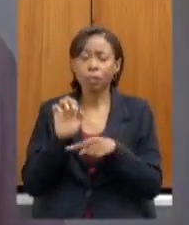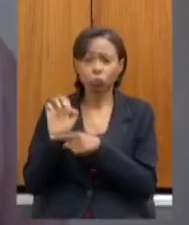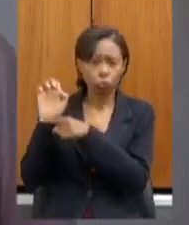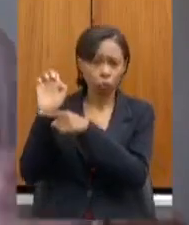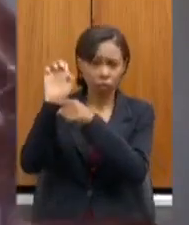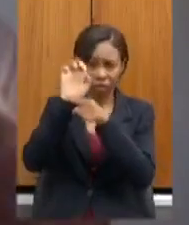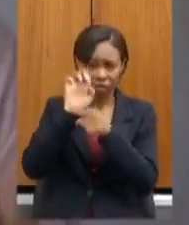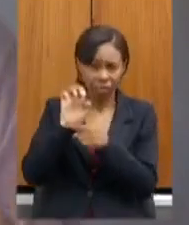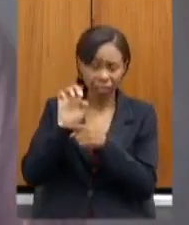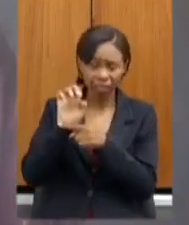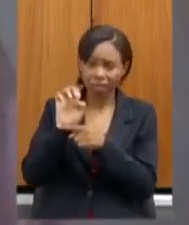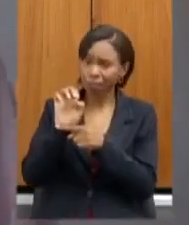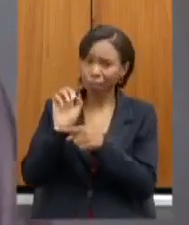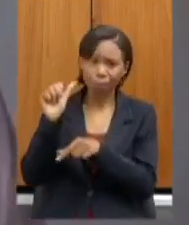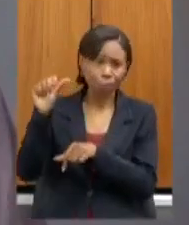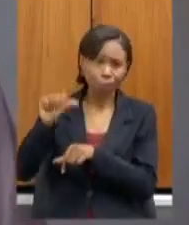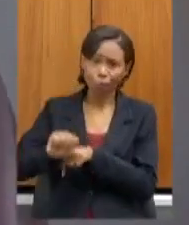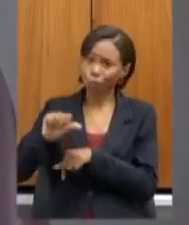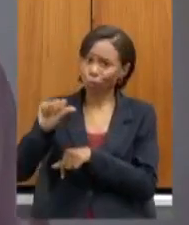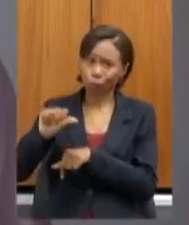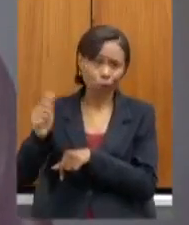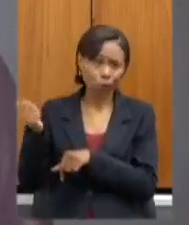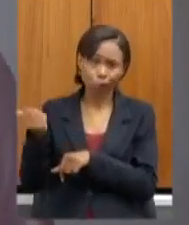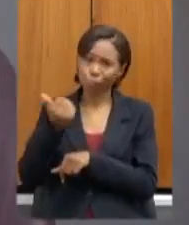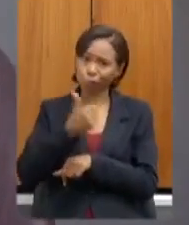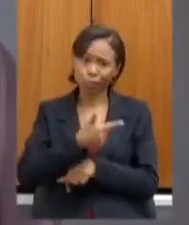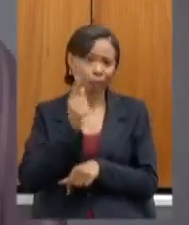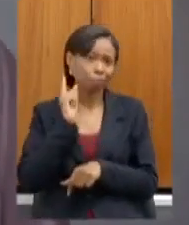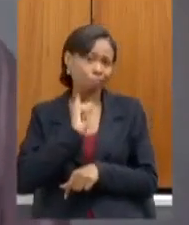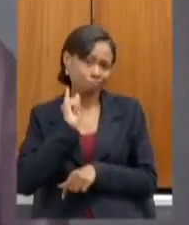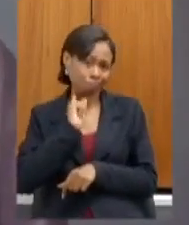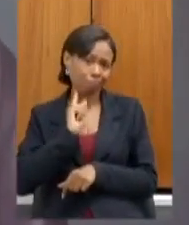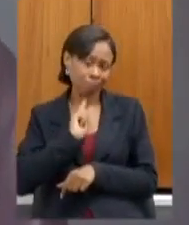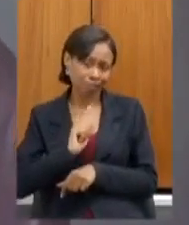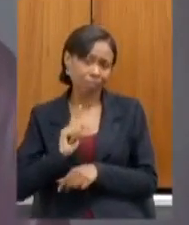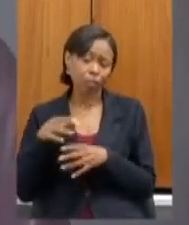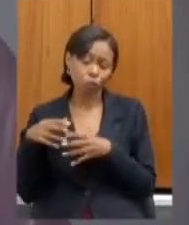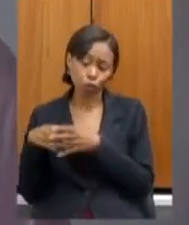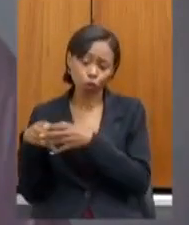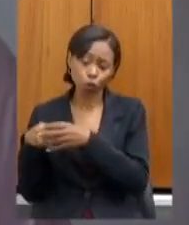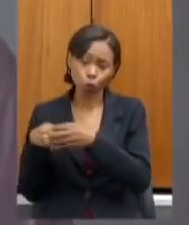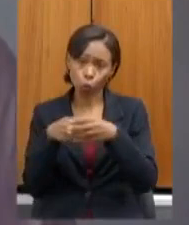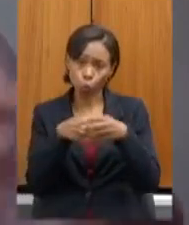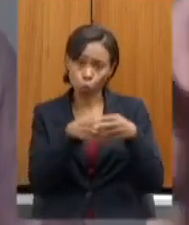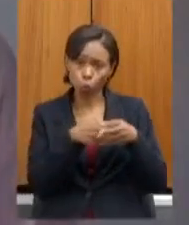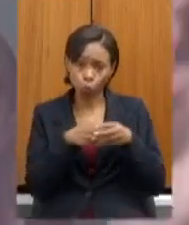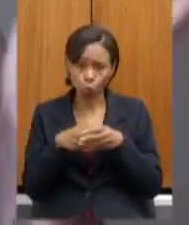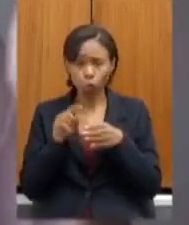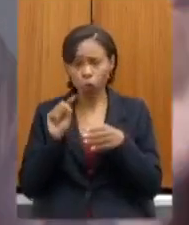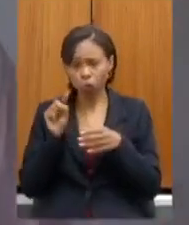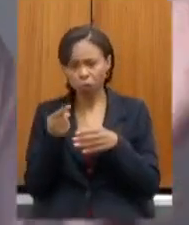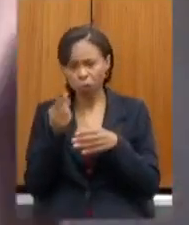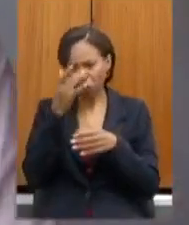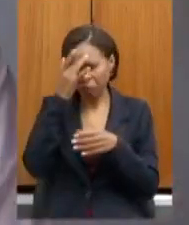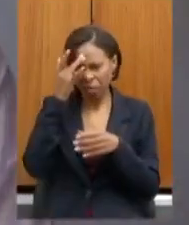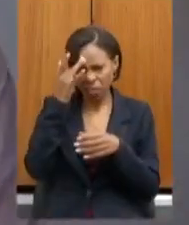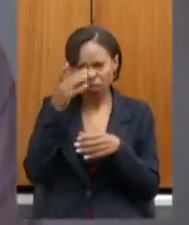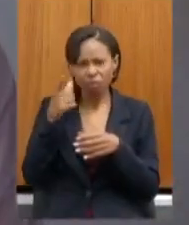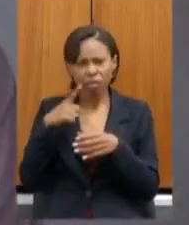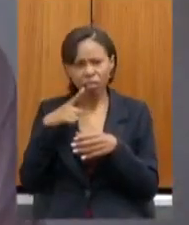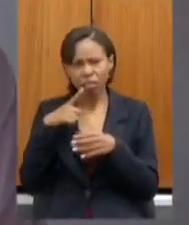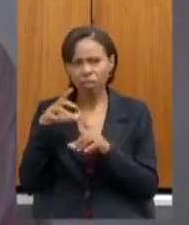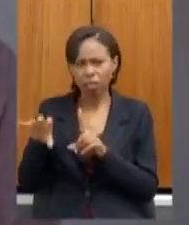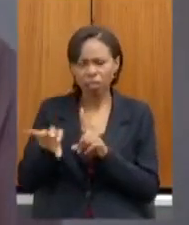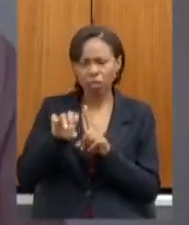mais críticos que Minas Gerais em relação à quantidade de mil habitantes de covid de infecção em relação